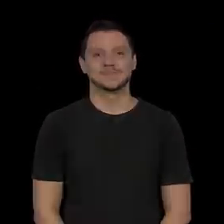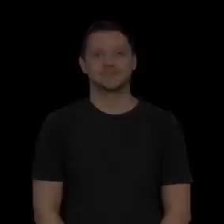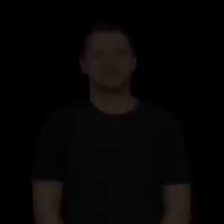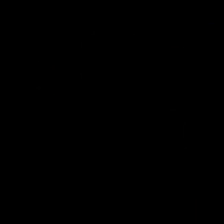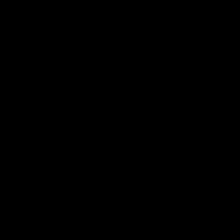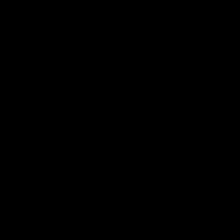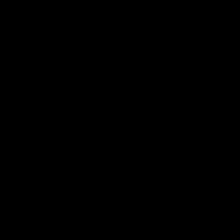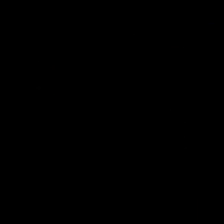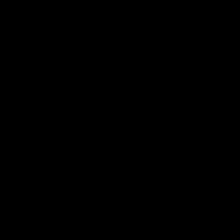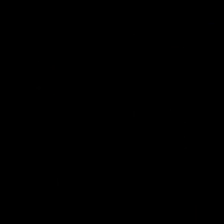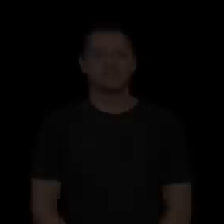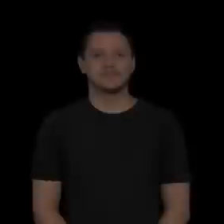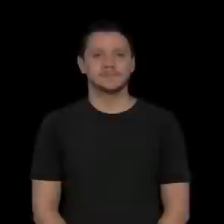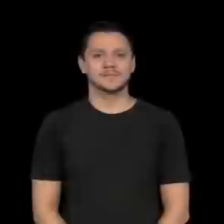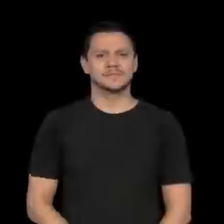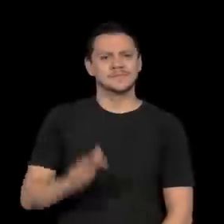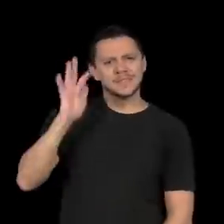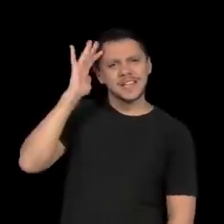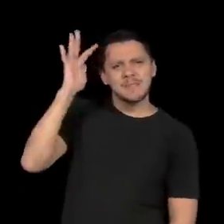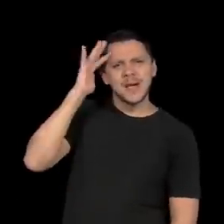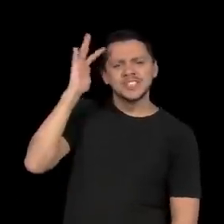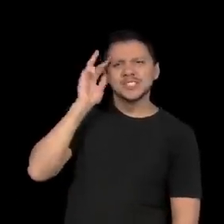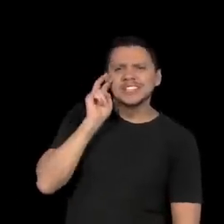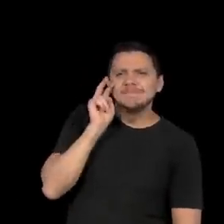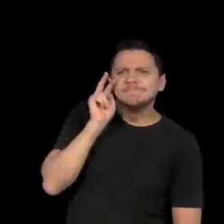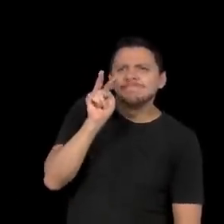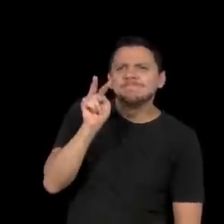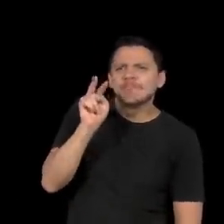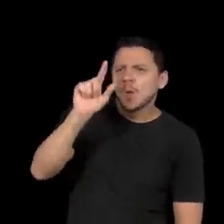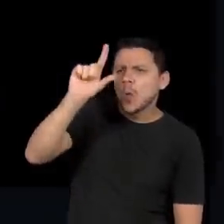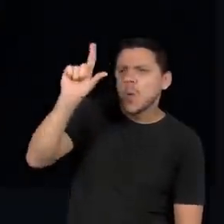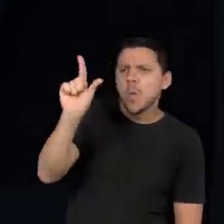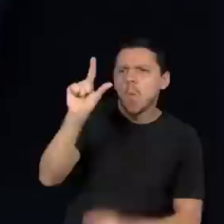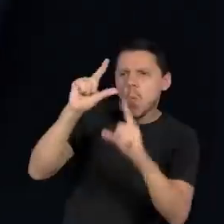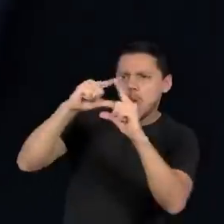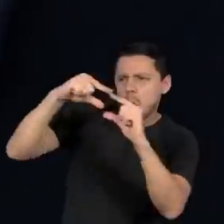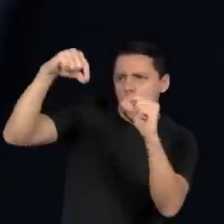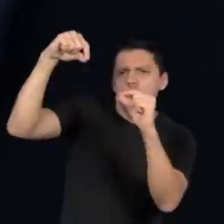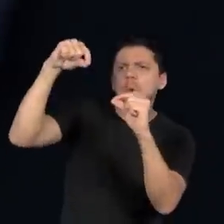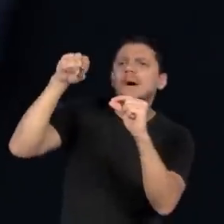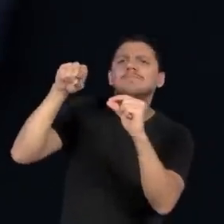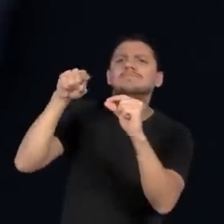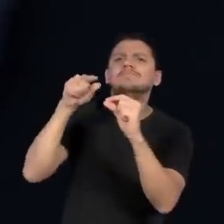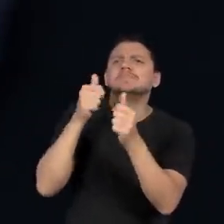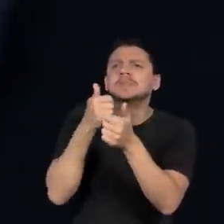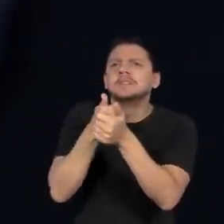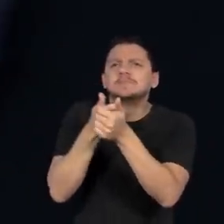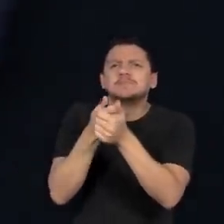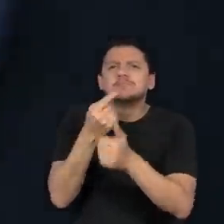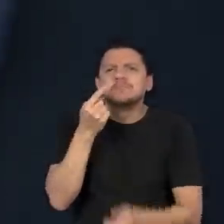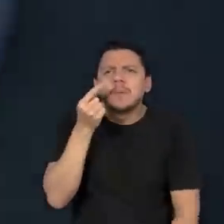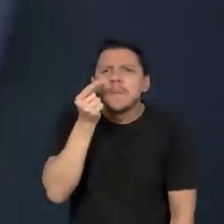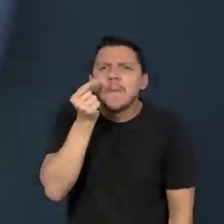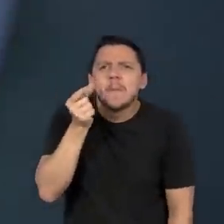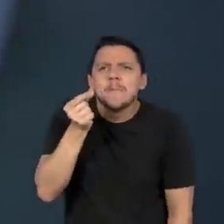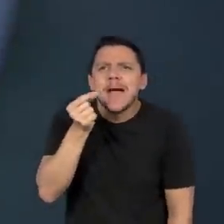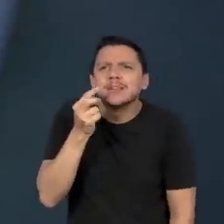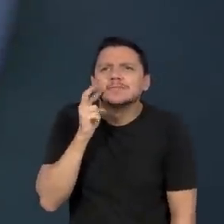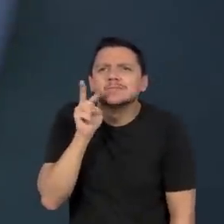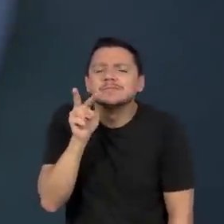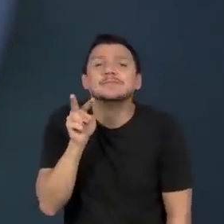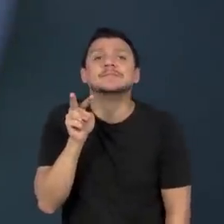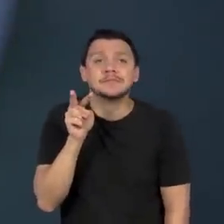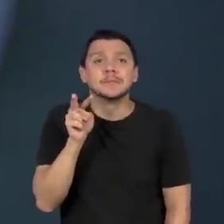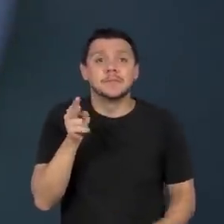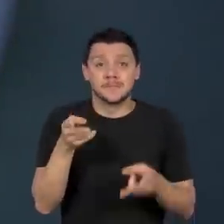E se você pudesse ver a lua assim, de pertinho, e enxergasse na sua frente as mudanças